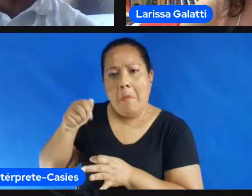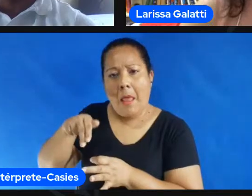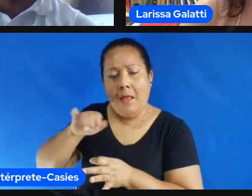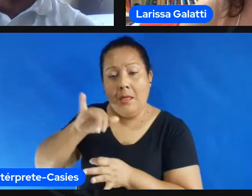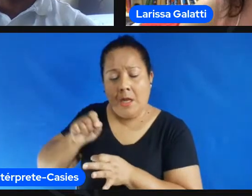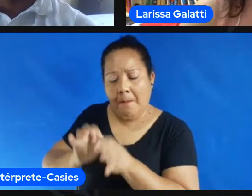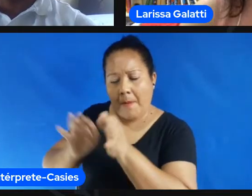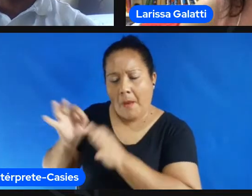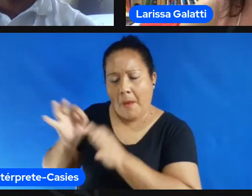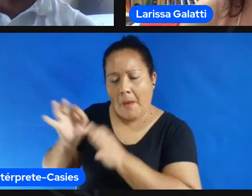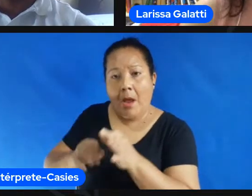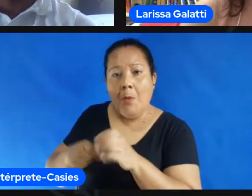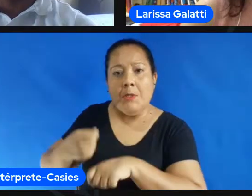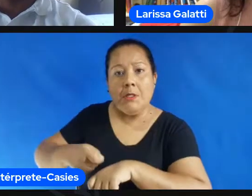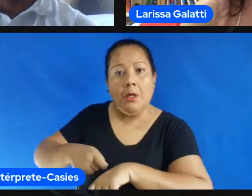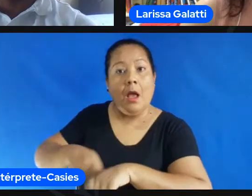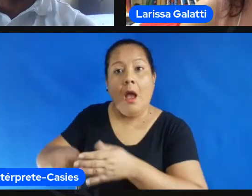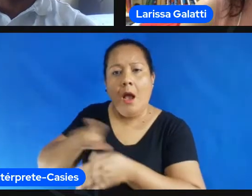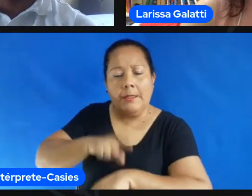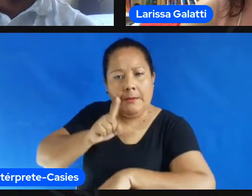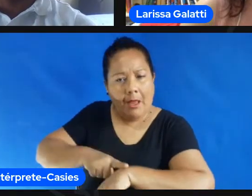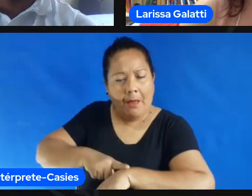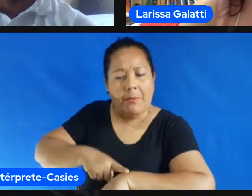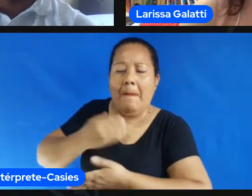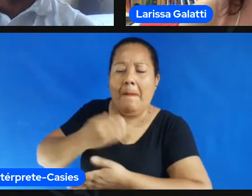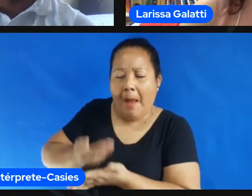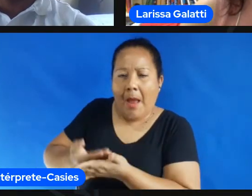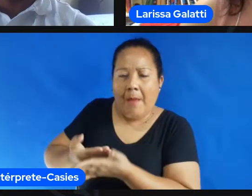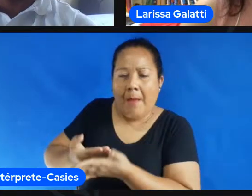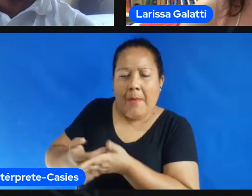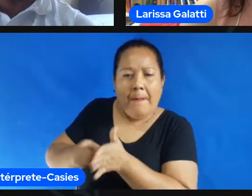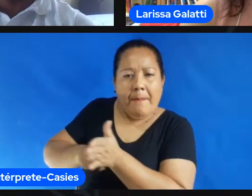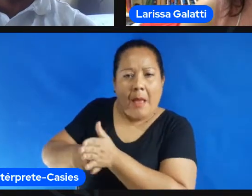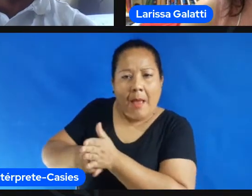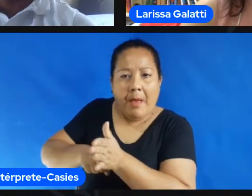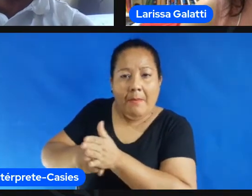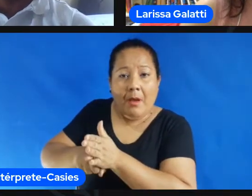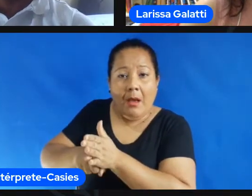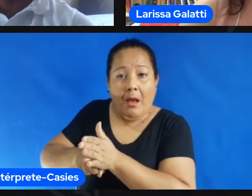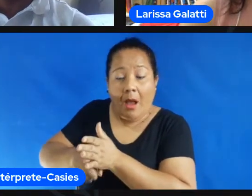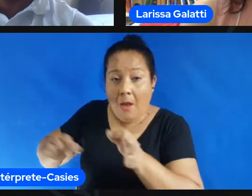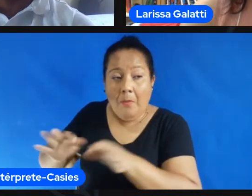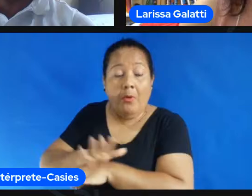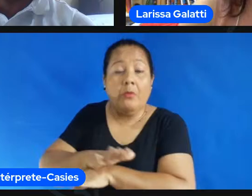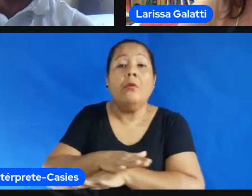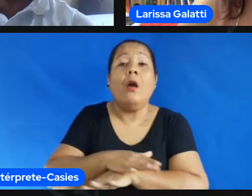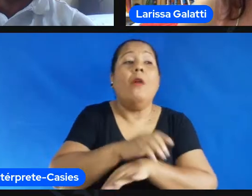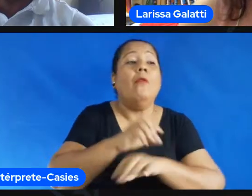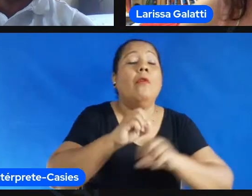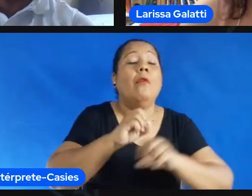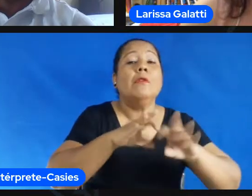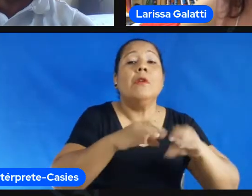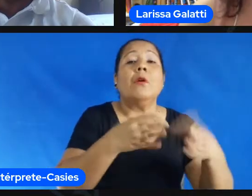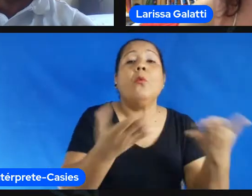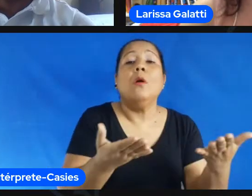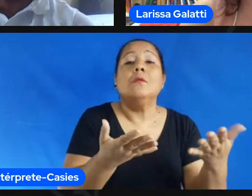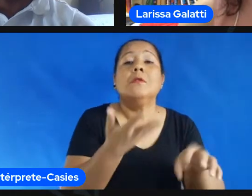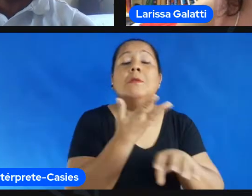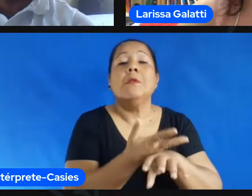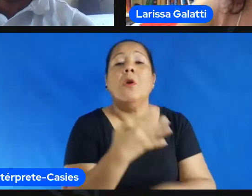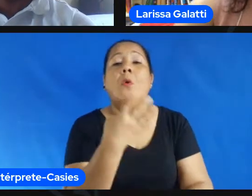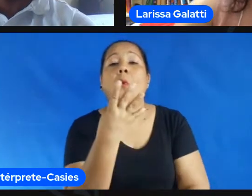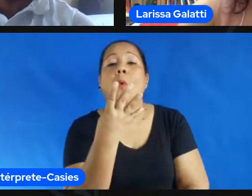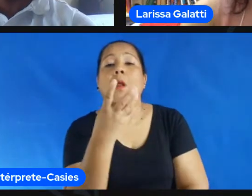esse desafio dentro da minha logística profissional acho que também é algo importante pra gente sair daqui né eu agradeço muito eu passei ali no chinelo